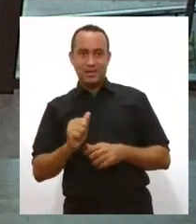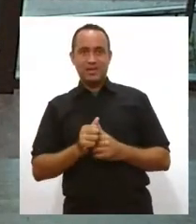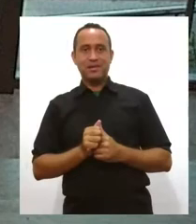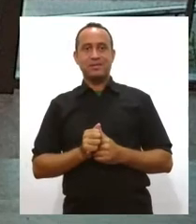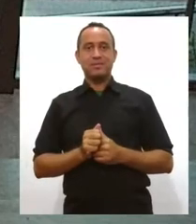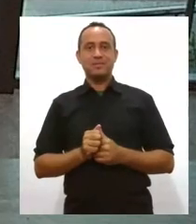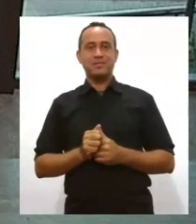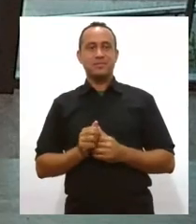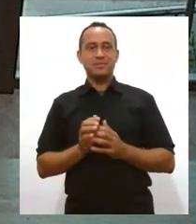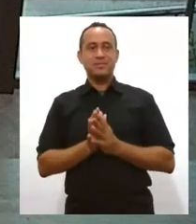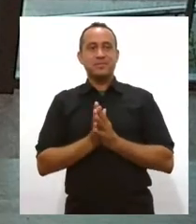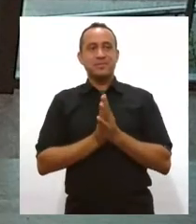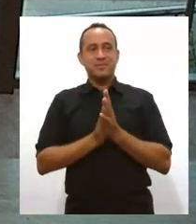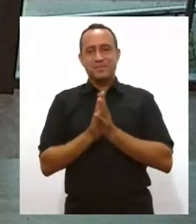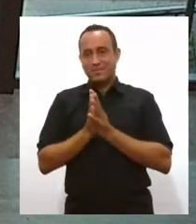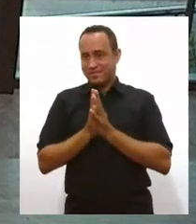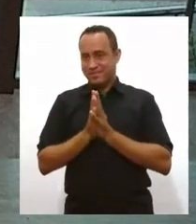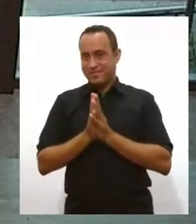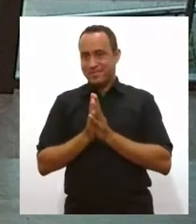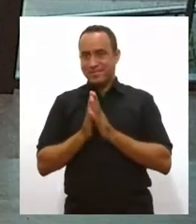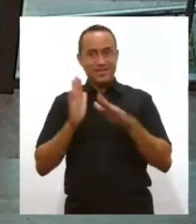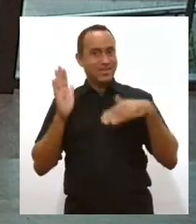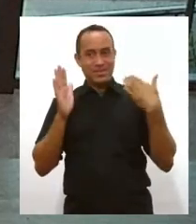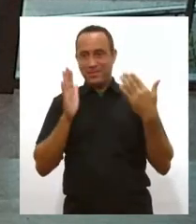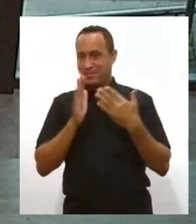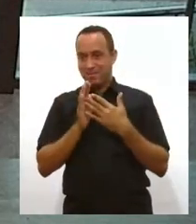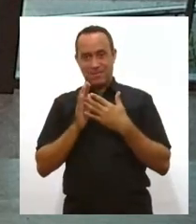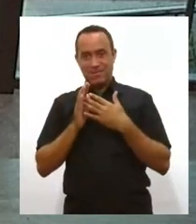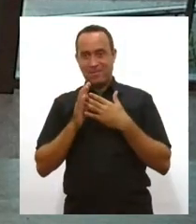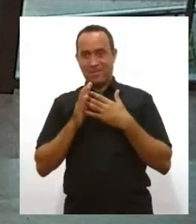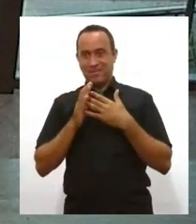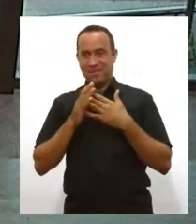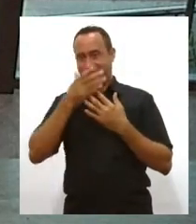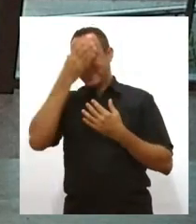notícias. Quer dizer que todo mundo querendo trabalhar no Trabalhar no sábado, né? Tudo bom.